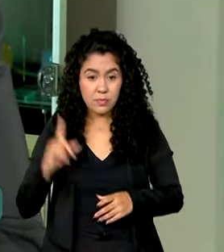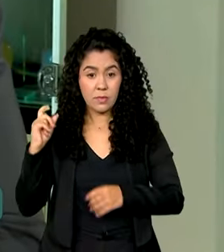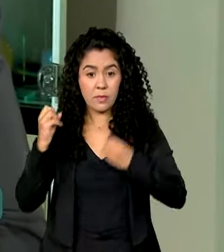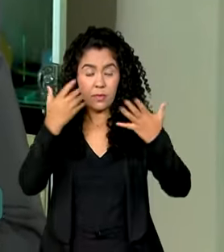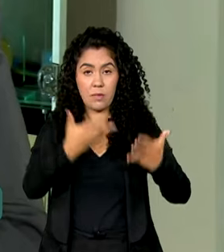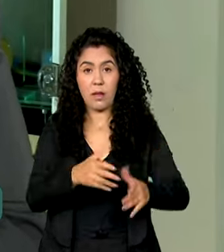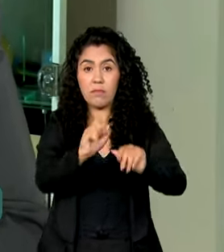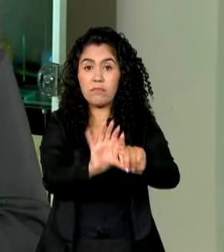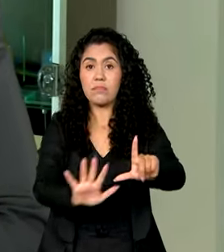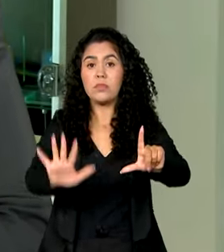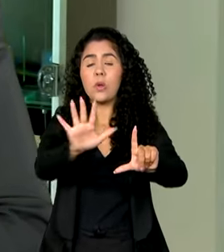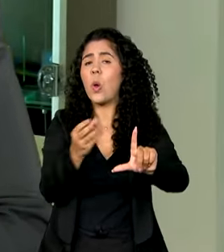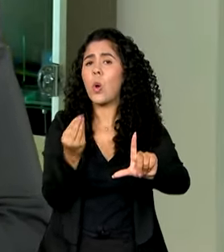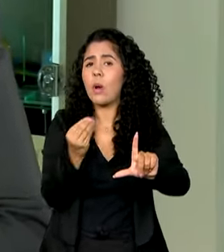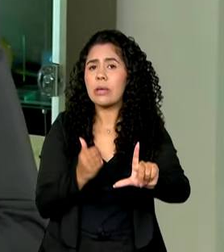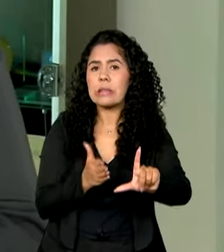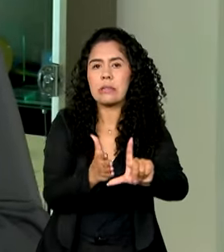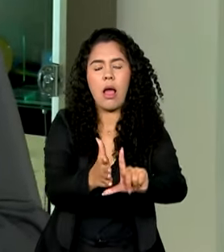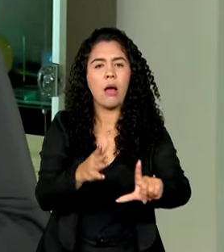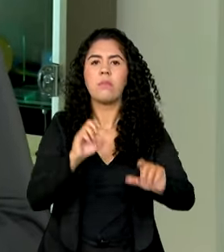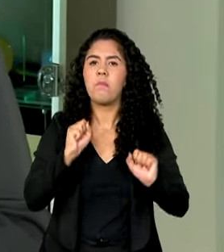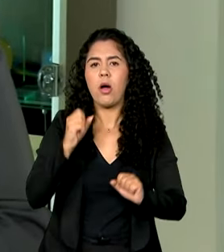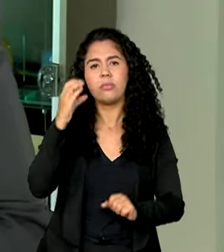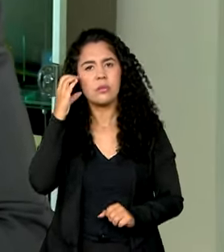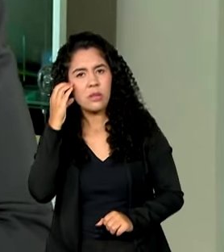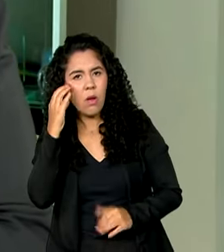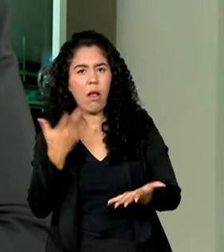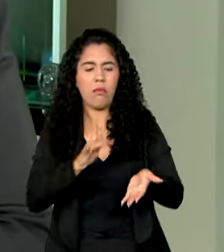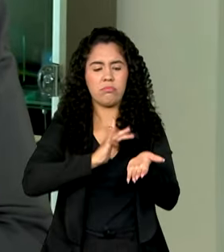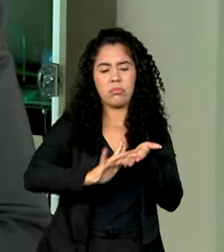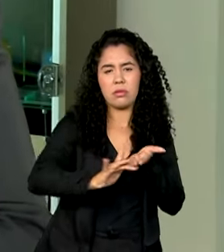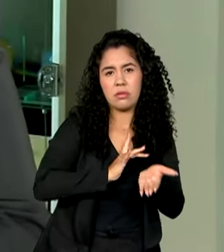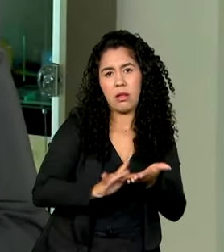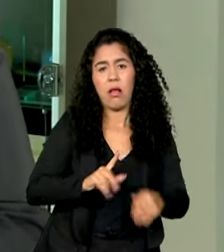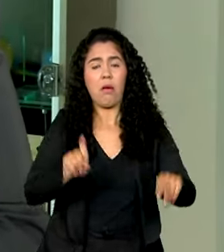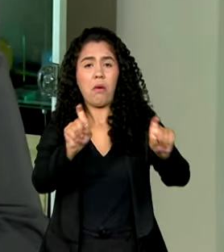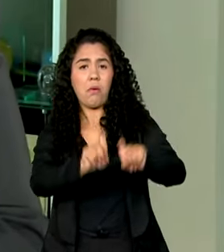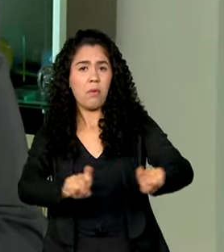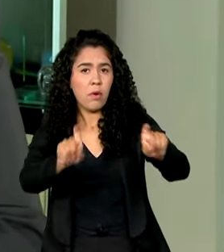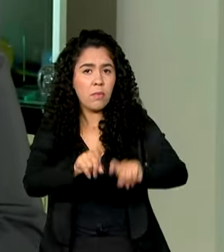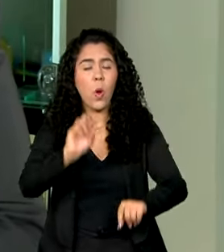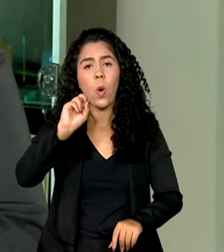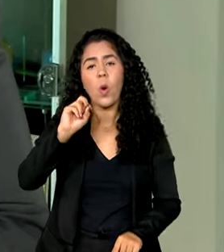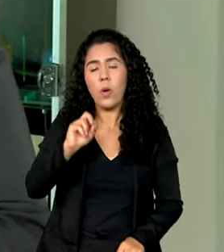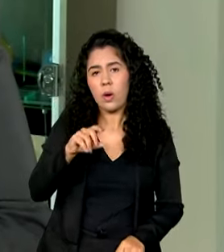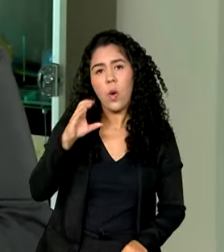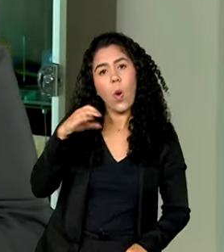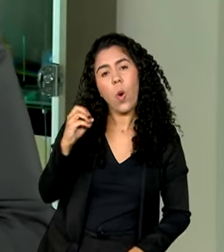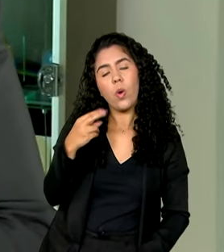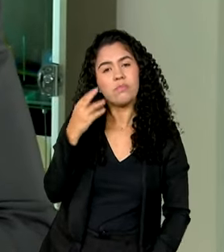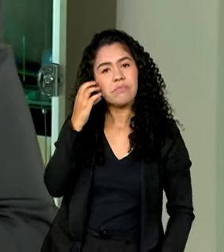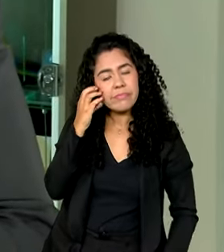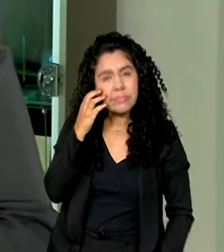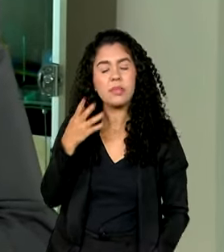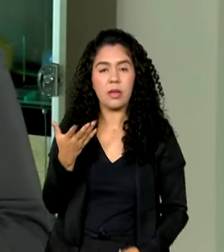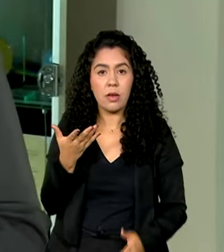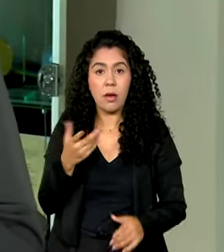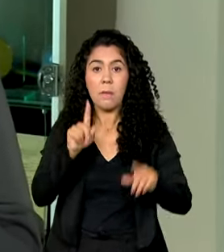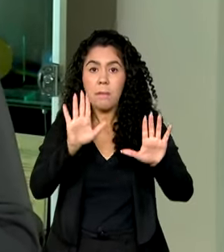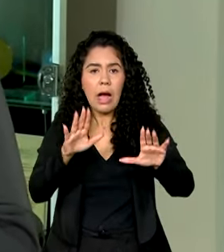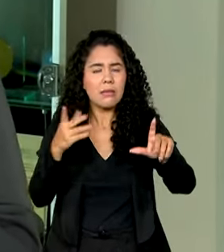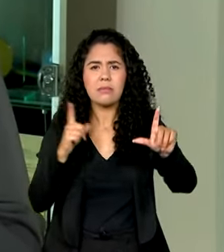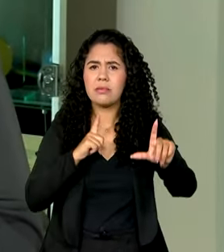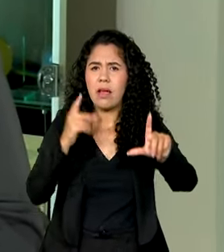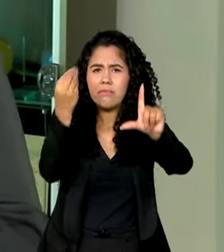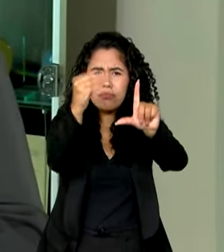pode ser acessado em qualquer dispositivo, seja tablet, computador ou smartphone. E o mapeamento inclui todos